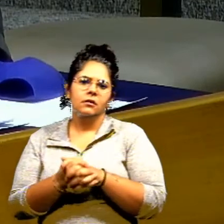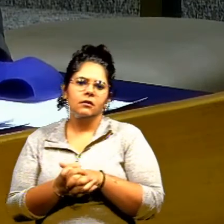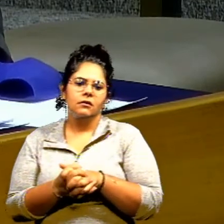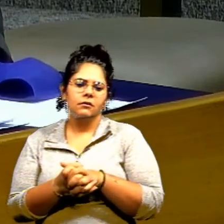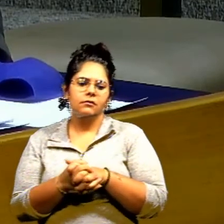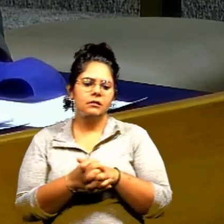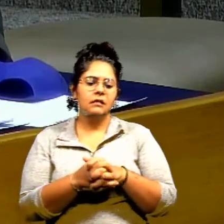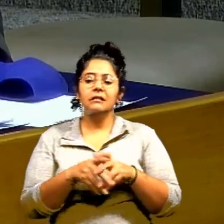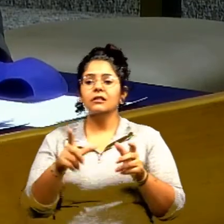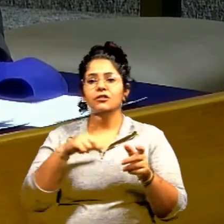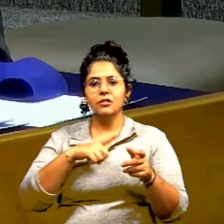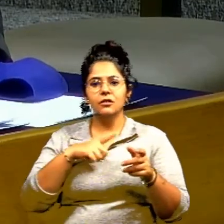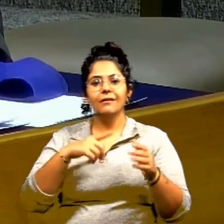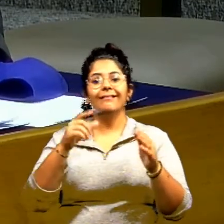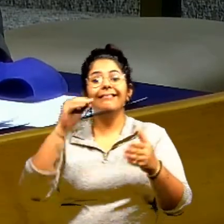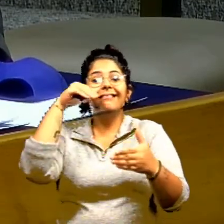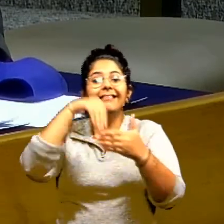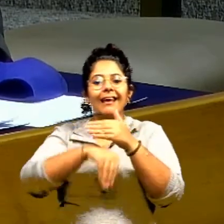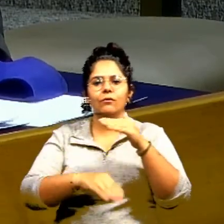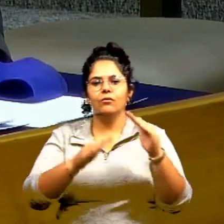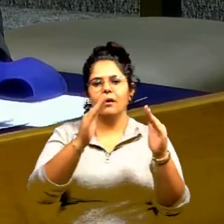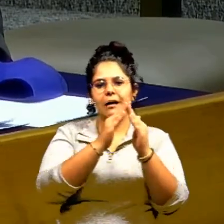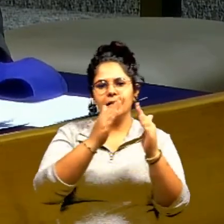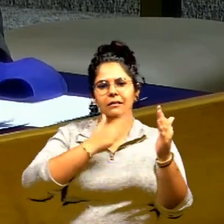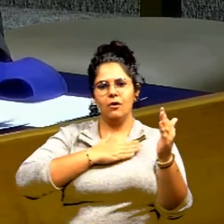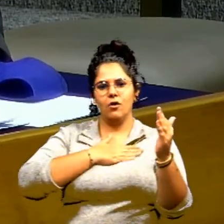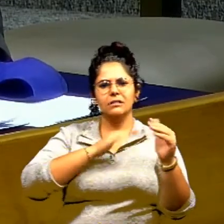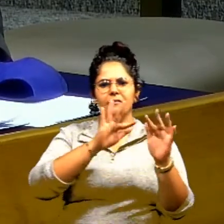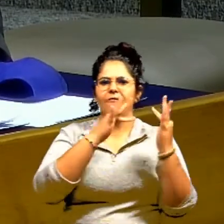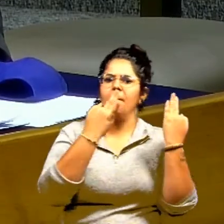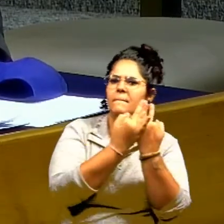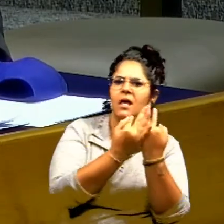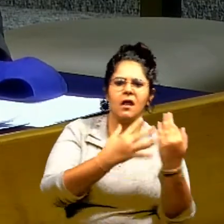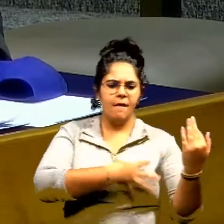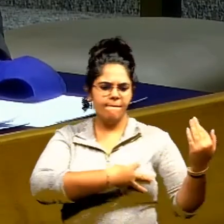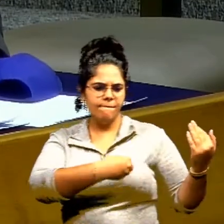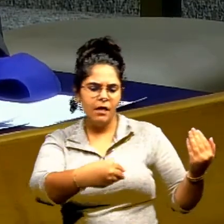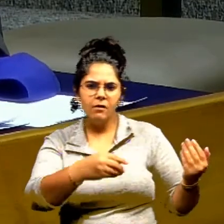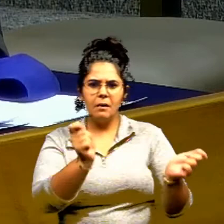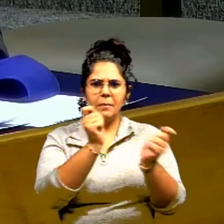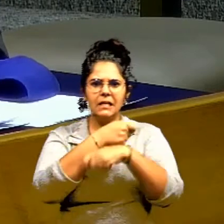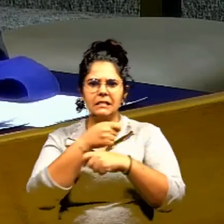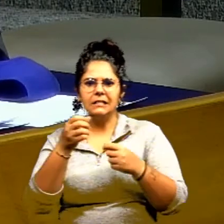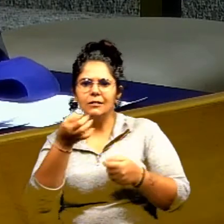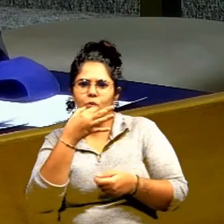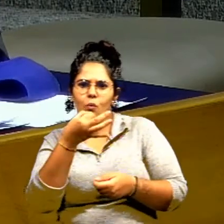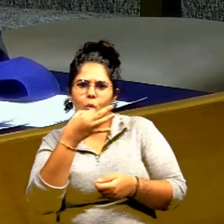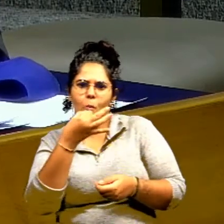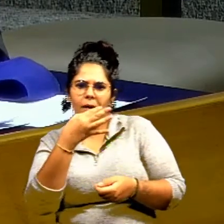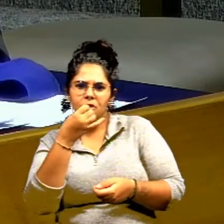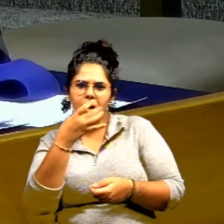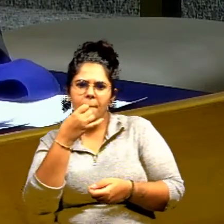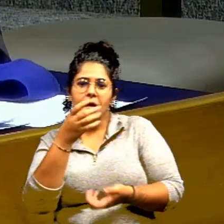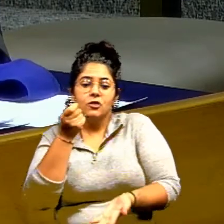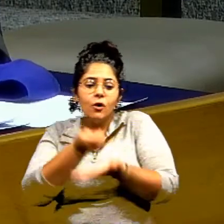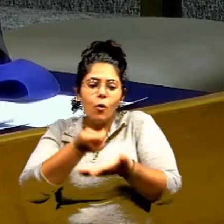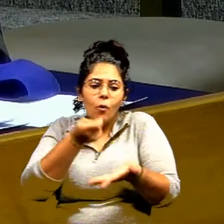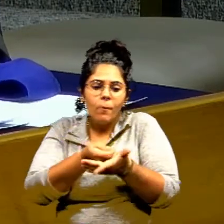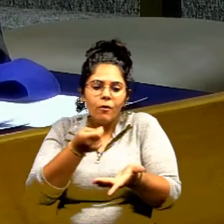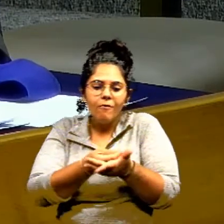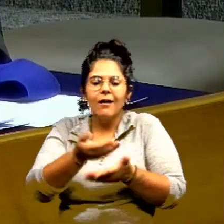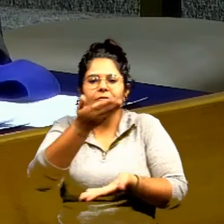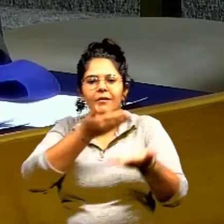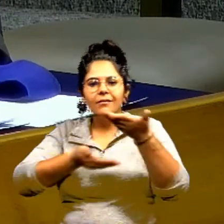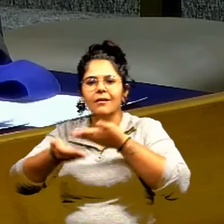tivesse nas nossas casas com os nossos filhos com as nossas famílias precisando de um medicamento que comprovadamente vem